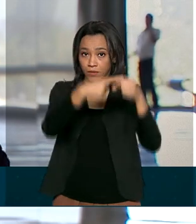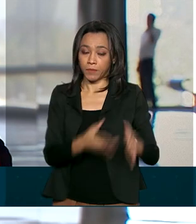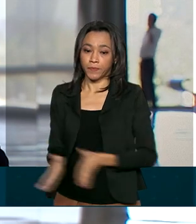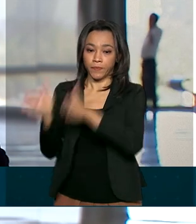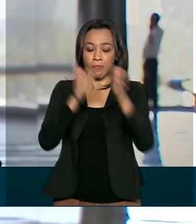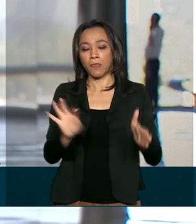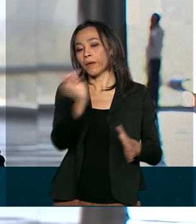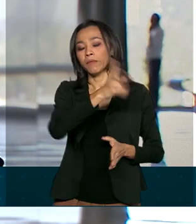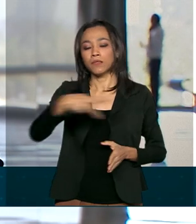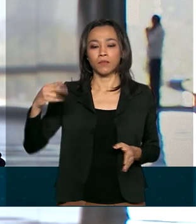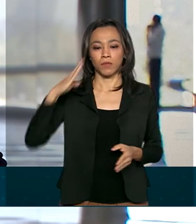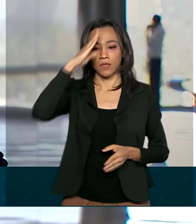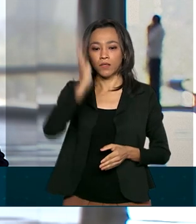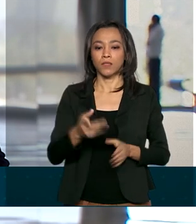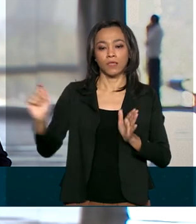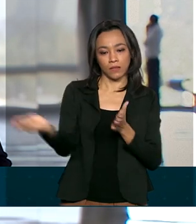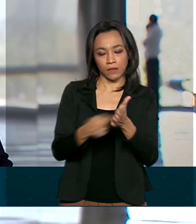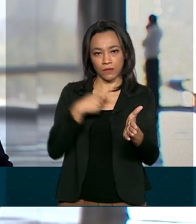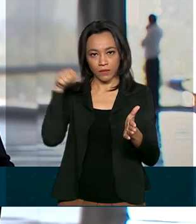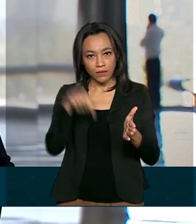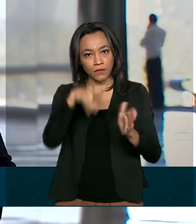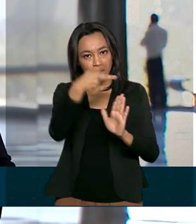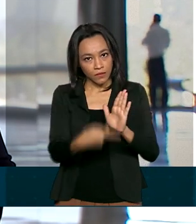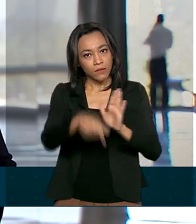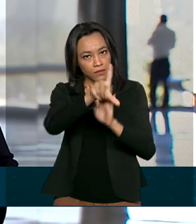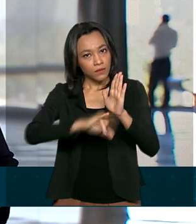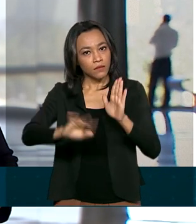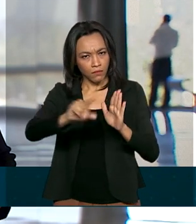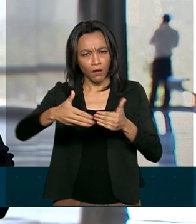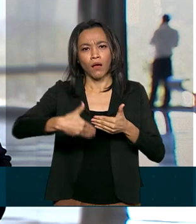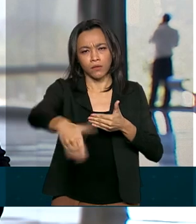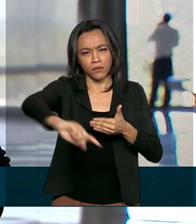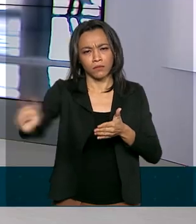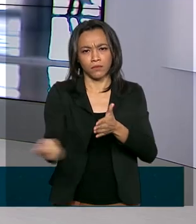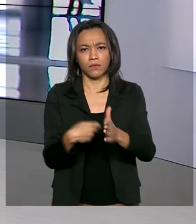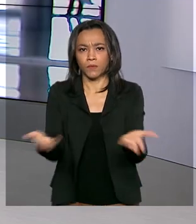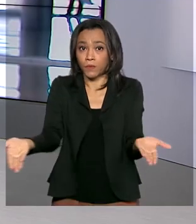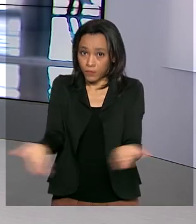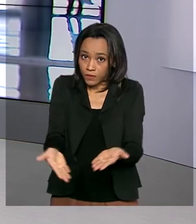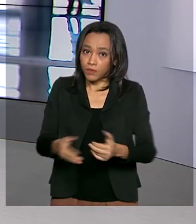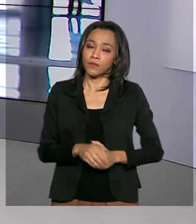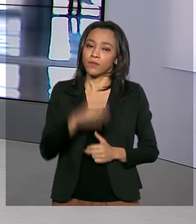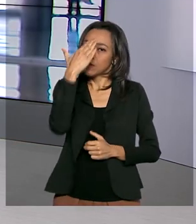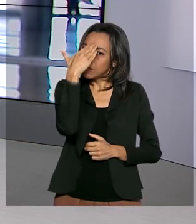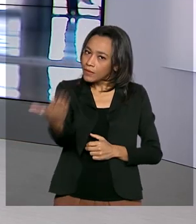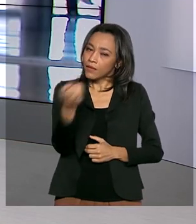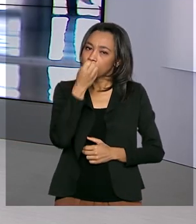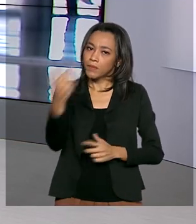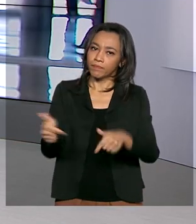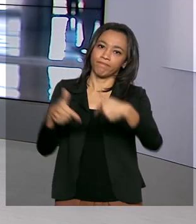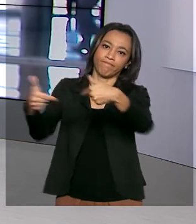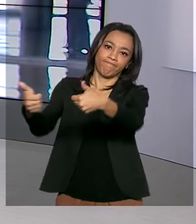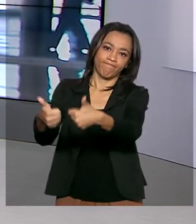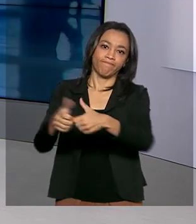Bolsonaro já assinou que esse projeto de lei deve ser sancionado ainda hoje, Roberto. Obrigado, Marcinha. Bom trabalho aí para você.